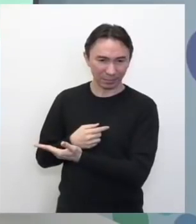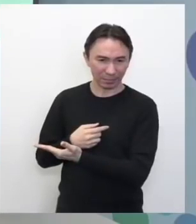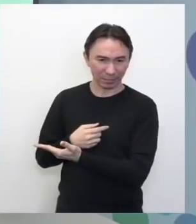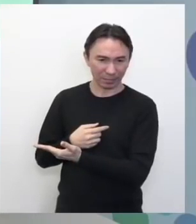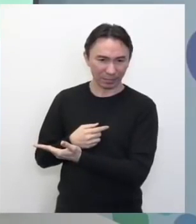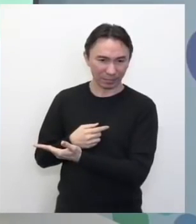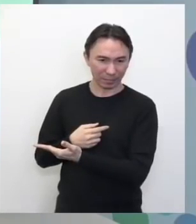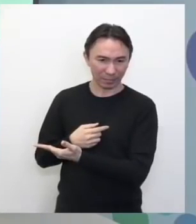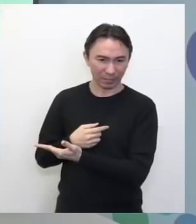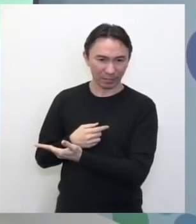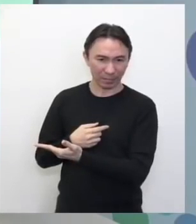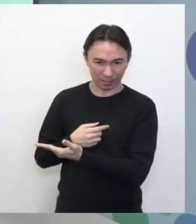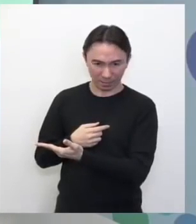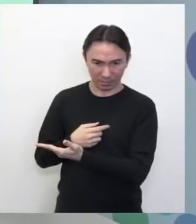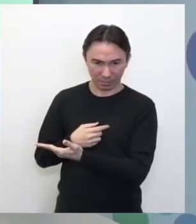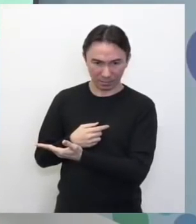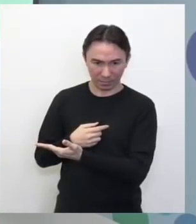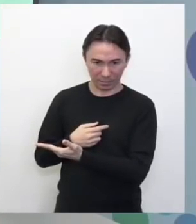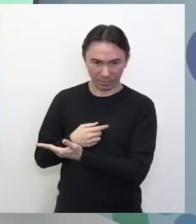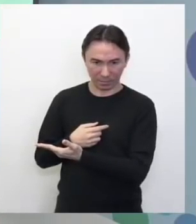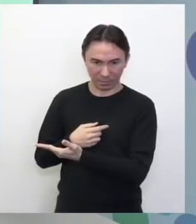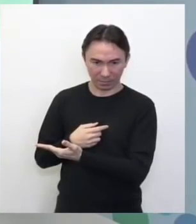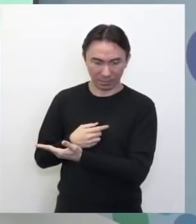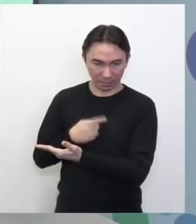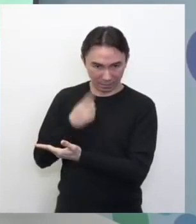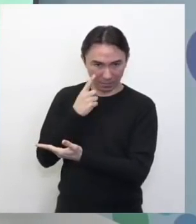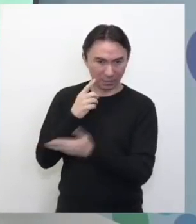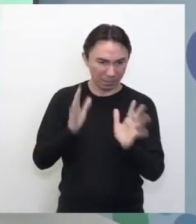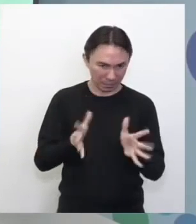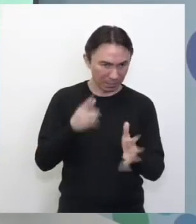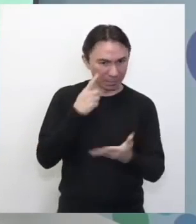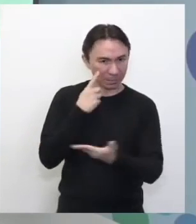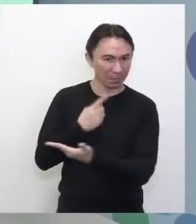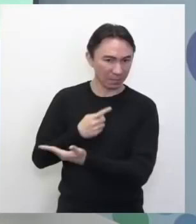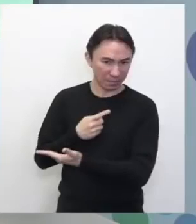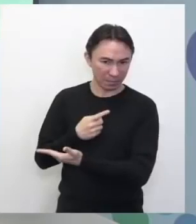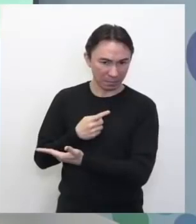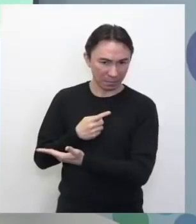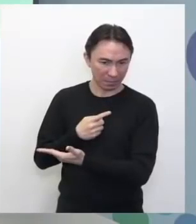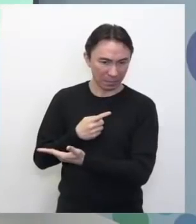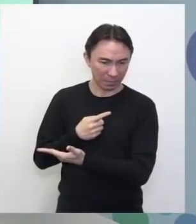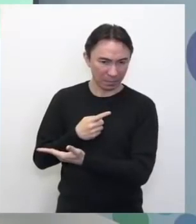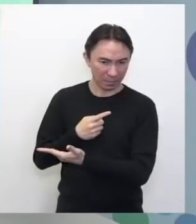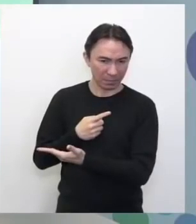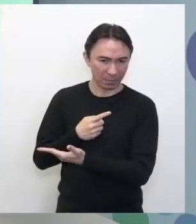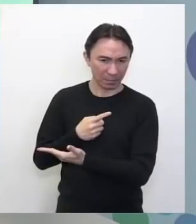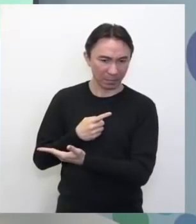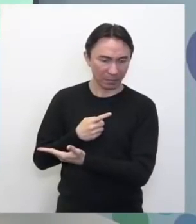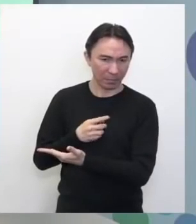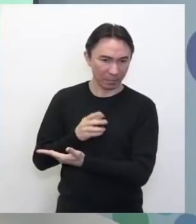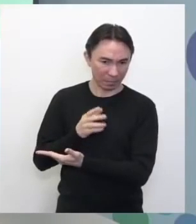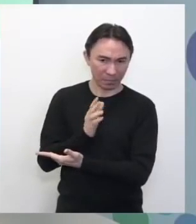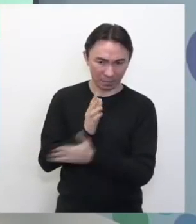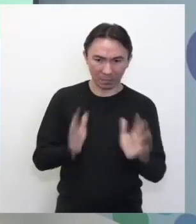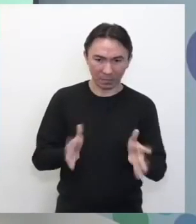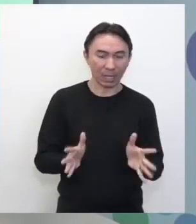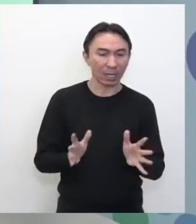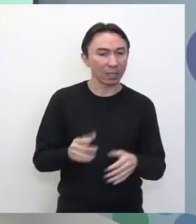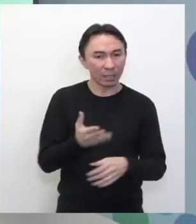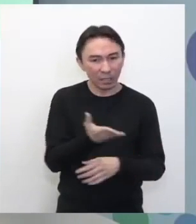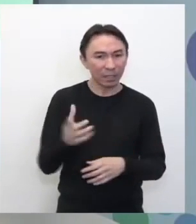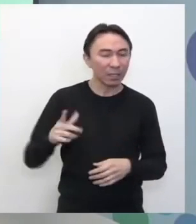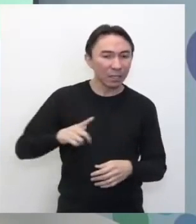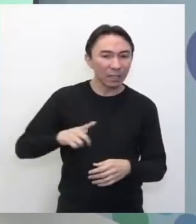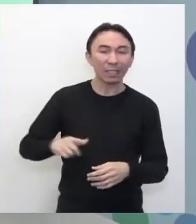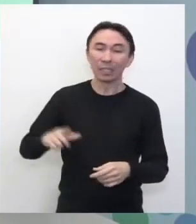Então, ele vem assim. Ele vem esse molde, bonitinho. Ele mostra esse modelo. Esse molde é o que está no